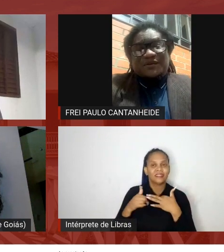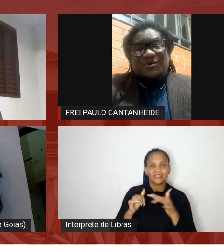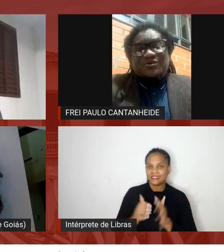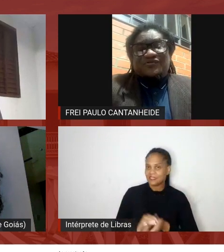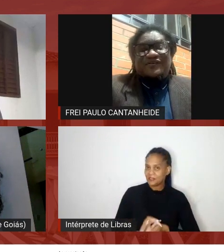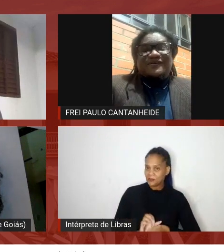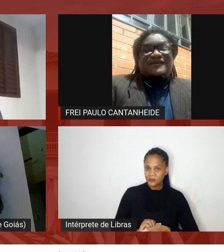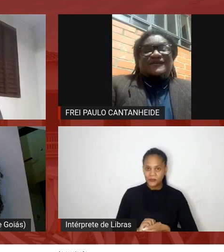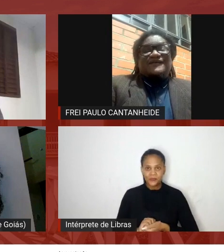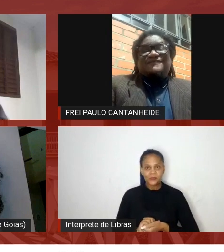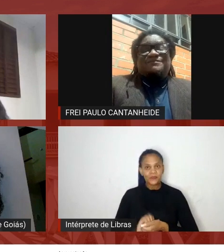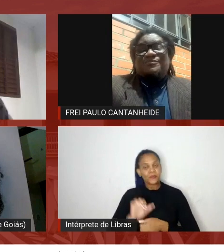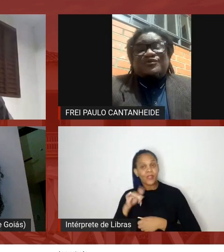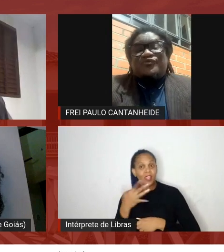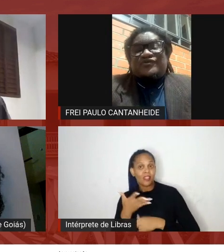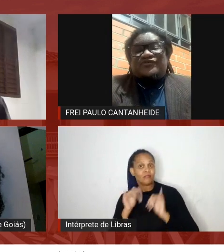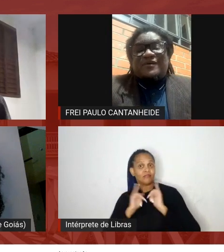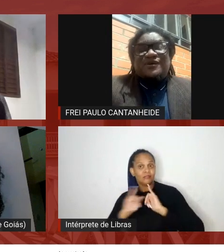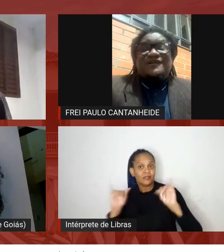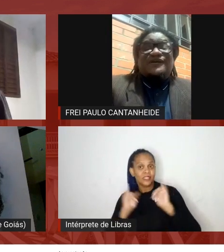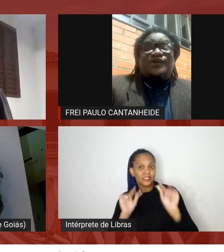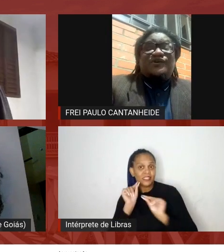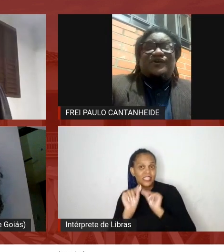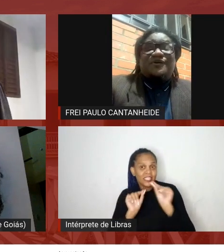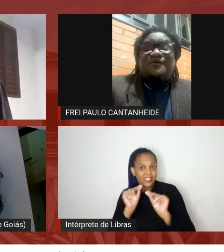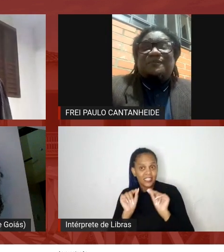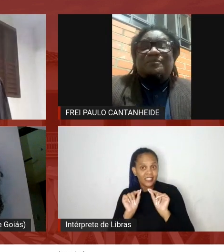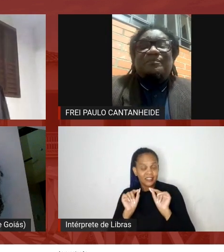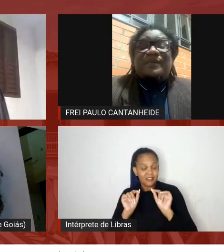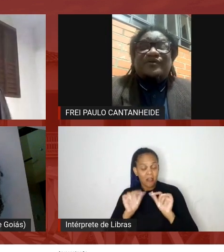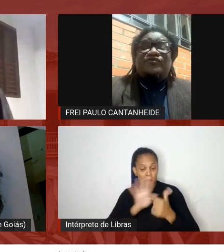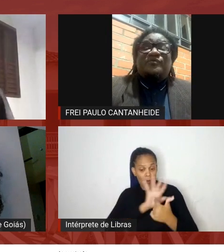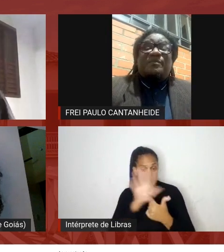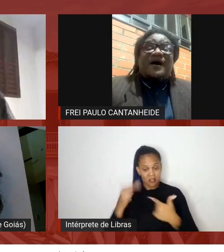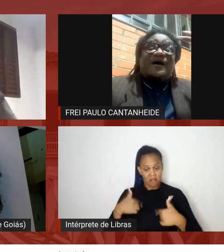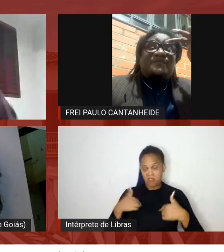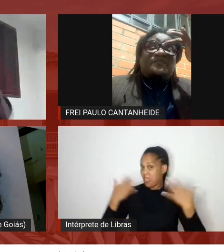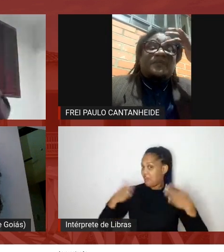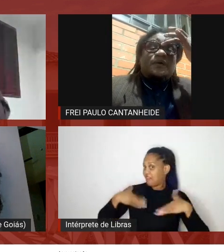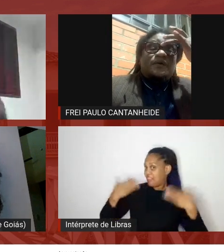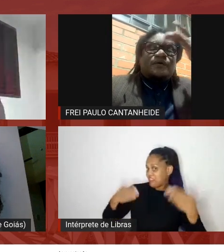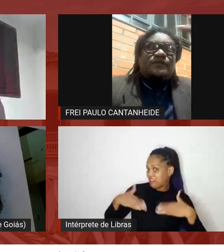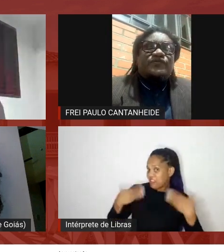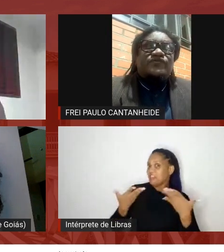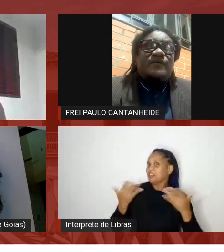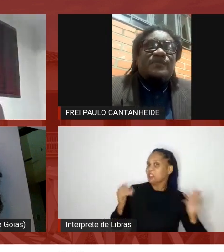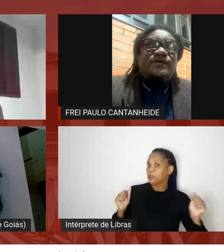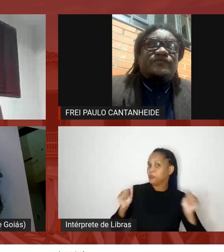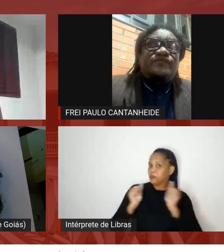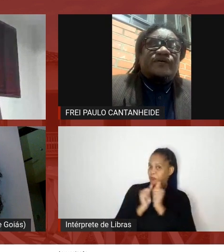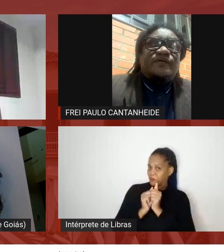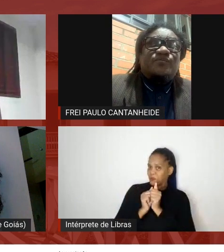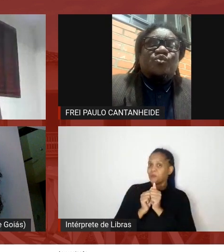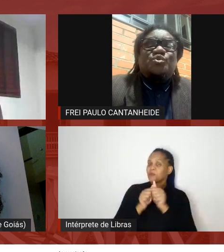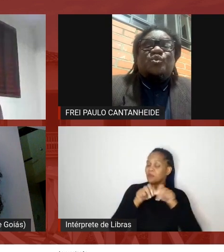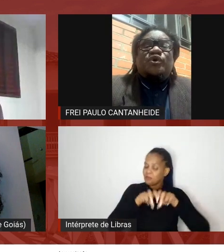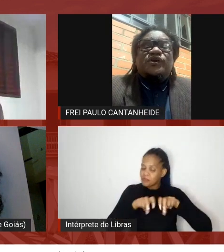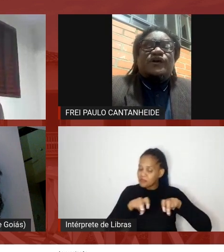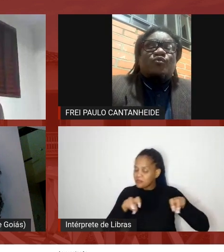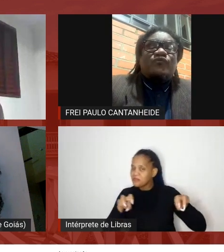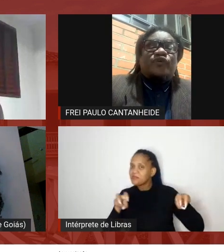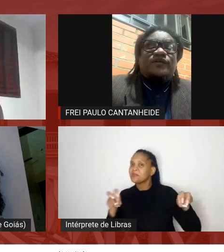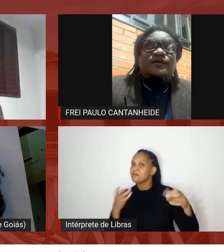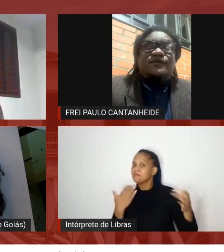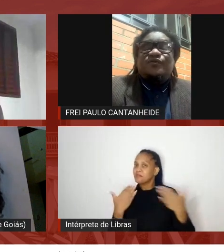bem então dizer que manifestar minha alegria e participar dessa mesa muito